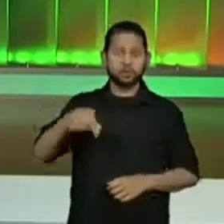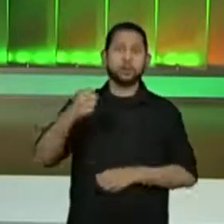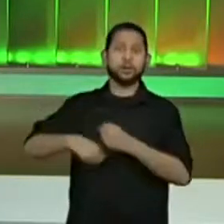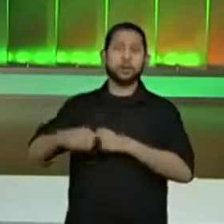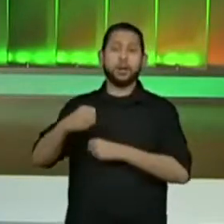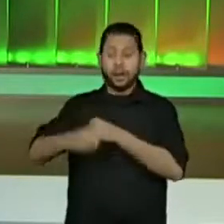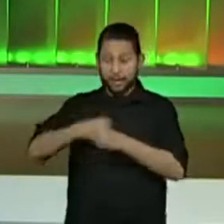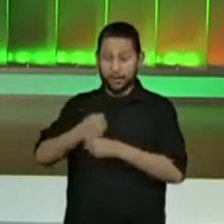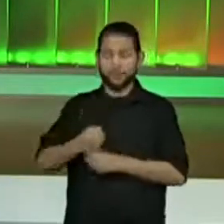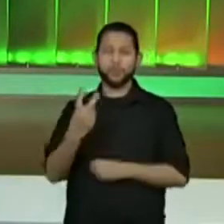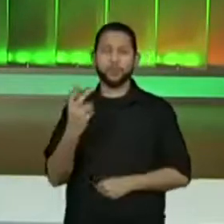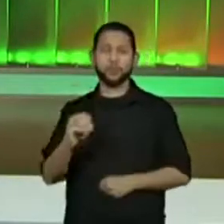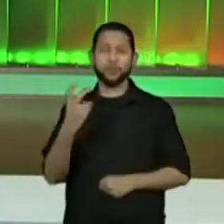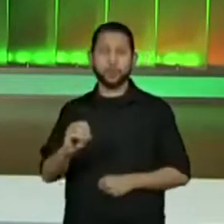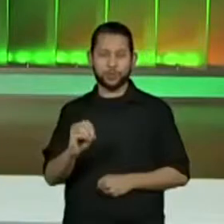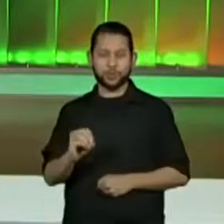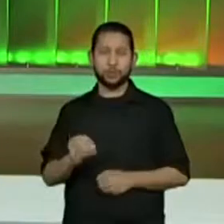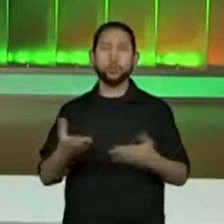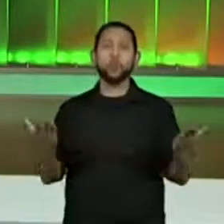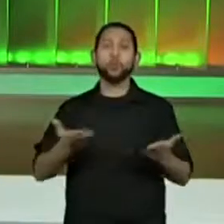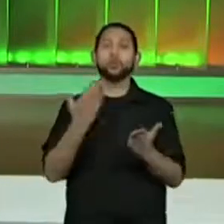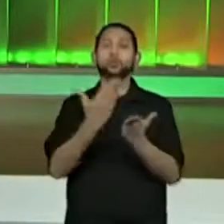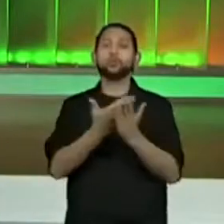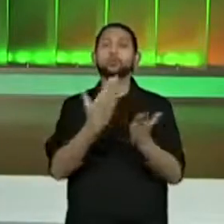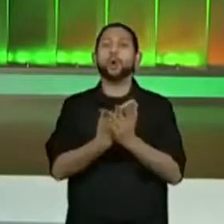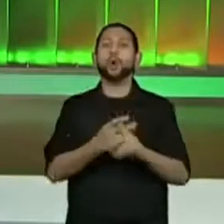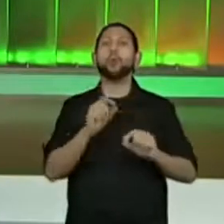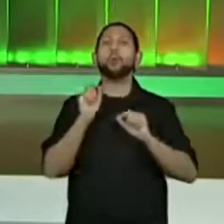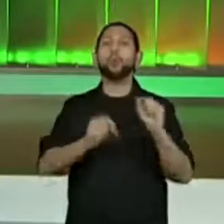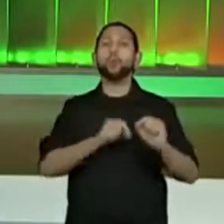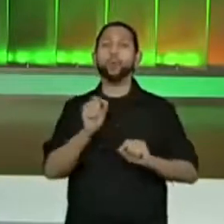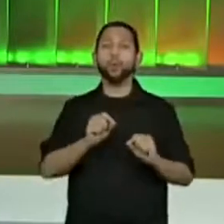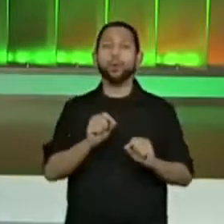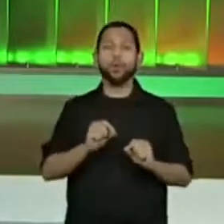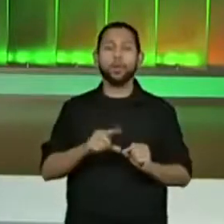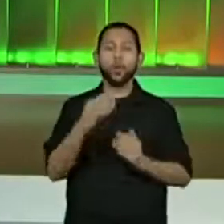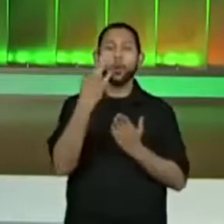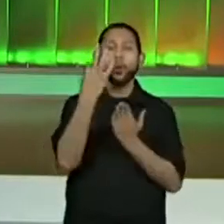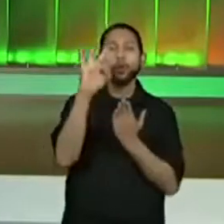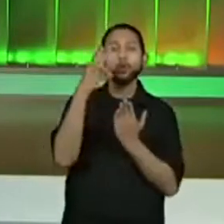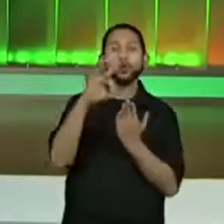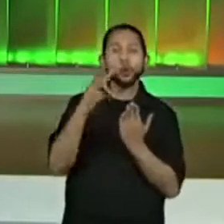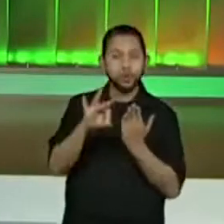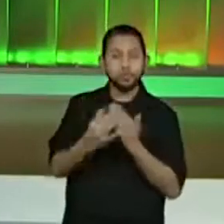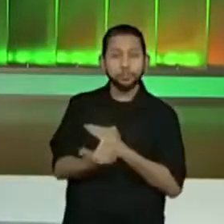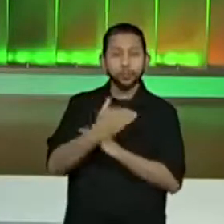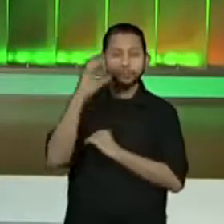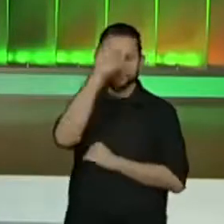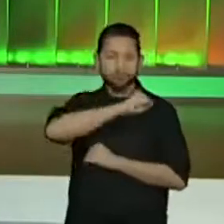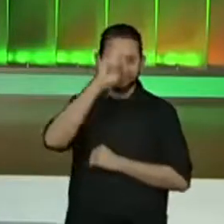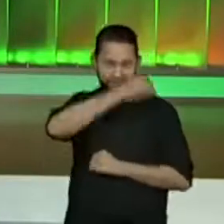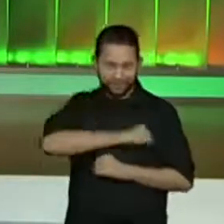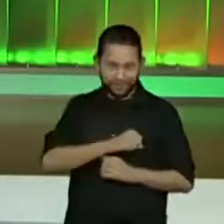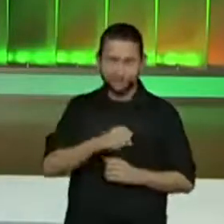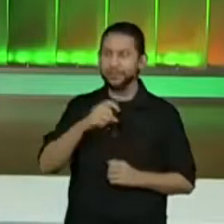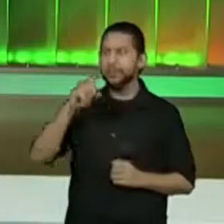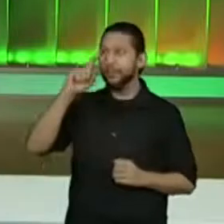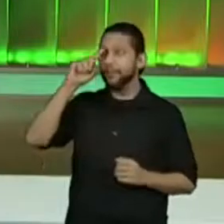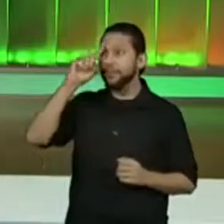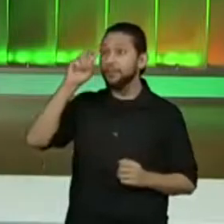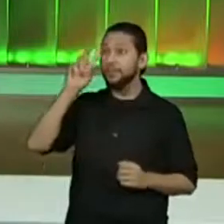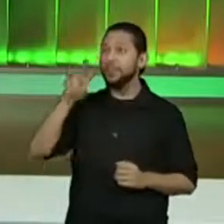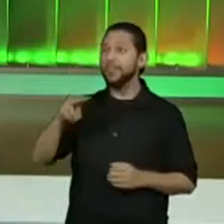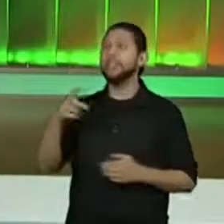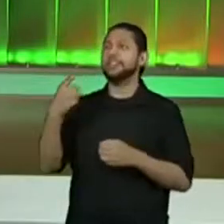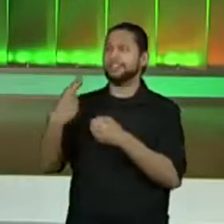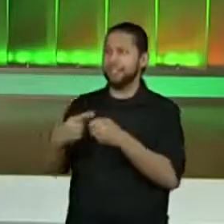o título da nossa aula é Corrigindo-se Aprende. Tem um pessoal já falando aqui da